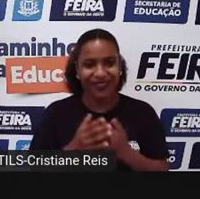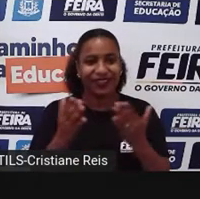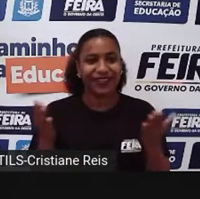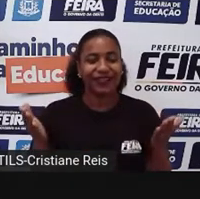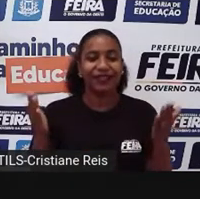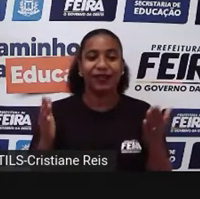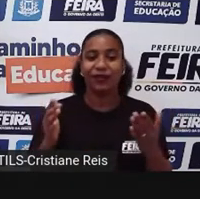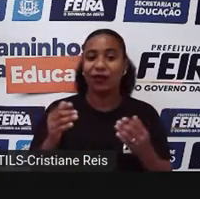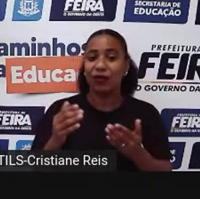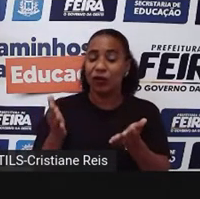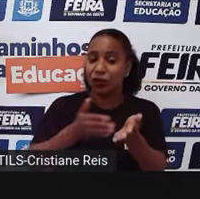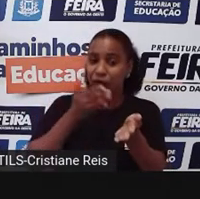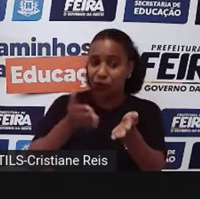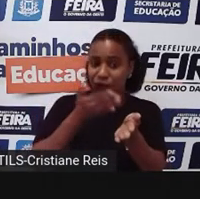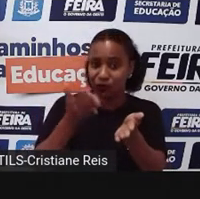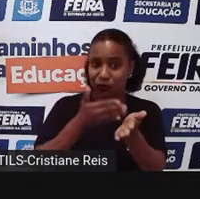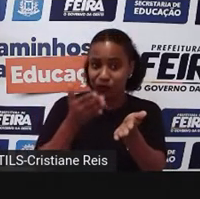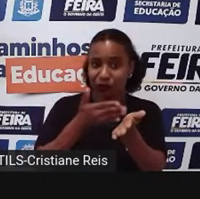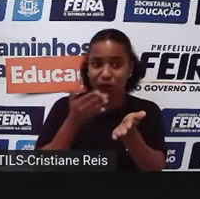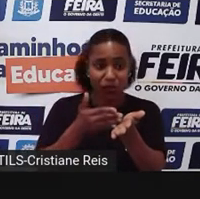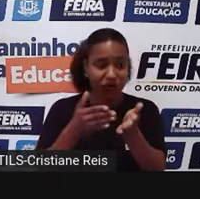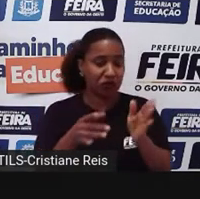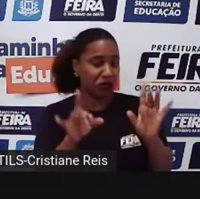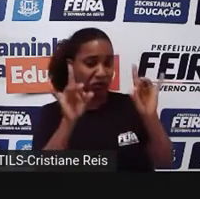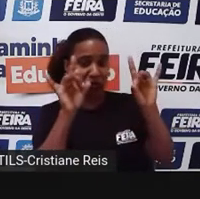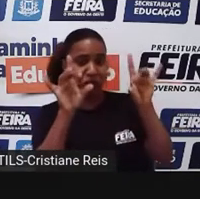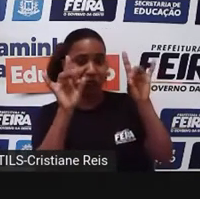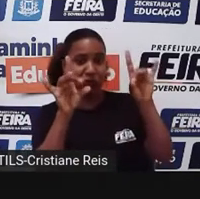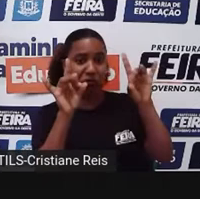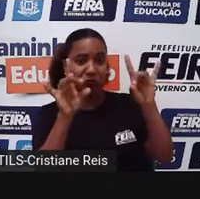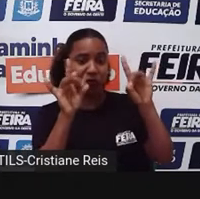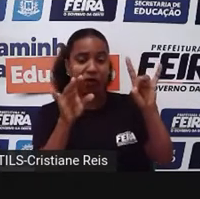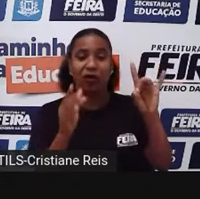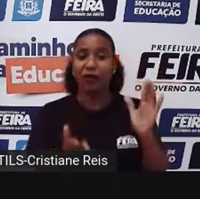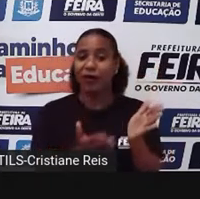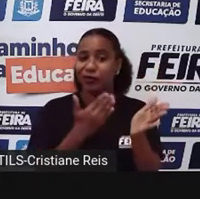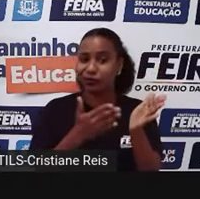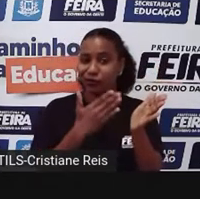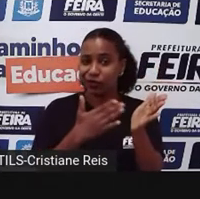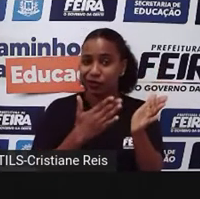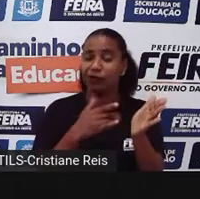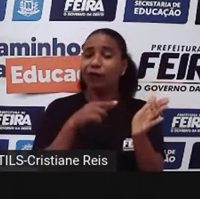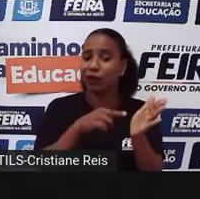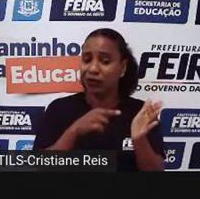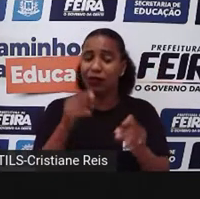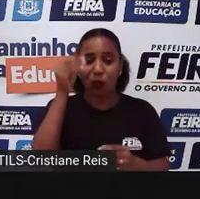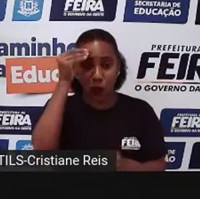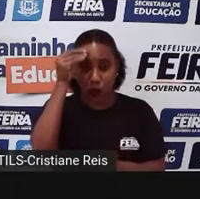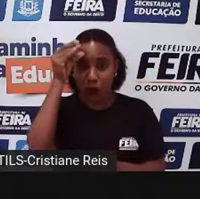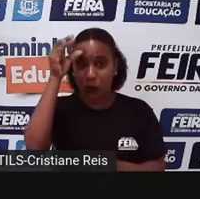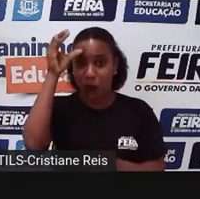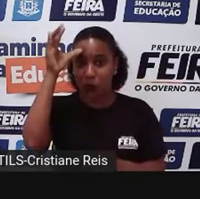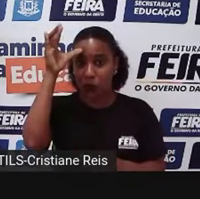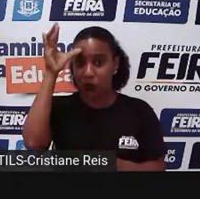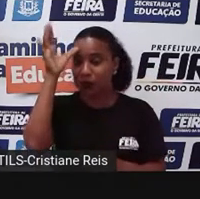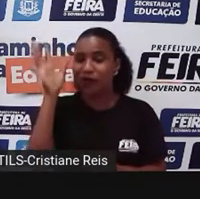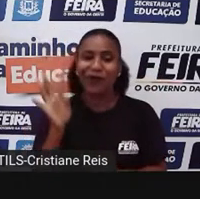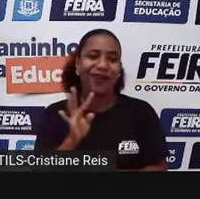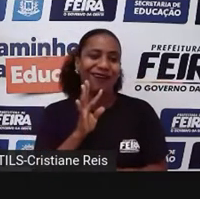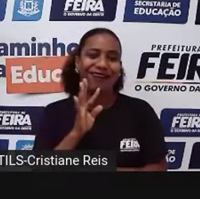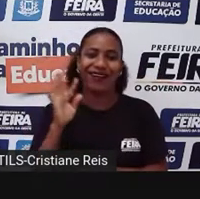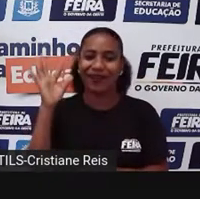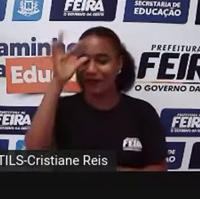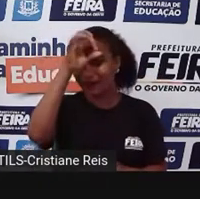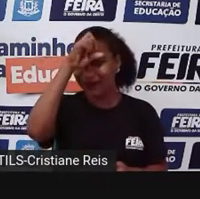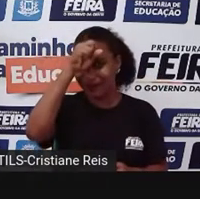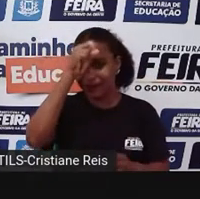no Brasil de verdade, ele não é rico, mas ele é rico de sabedoria, é rico de conhecimento, ele é rico de imaginação. Porque os livros, eles